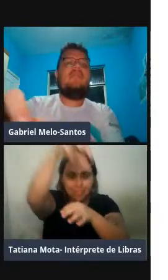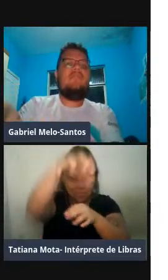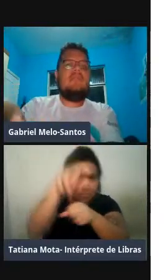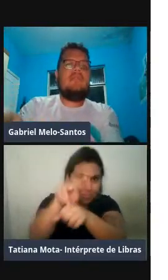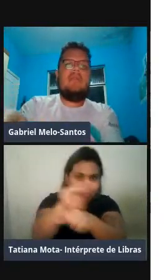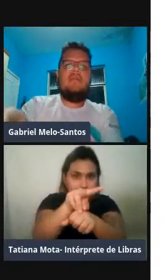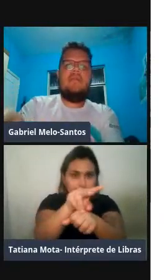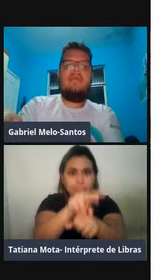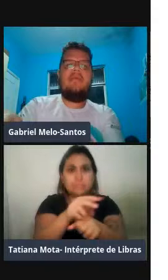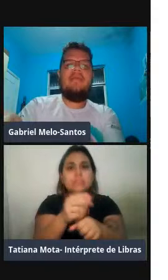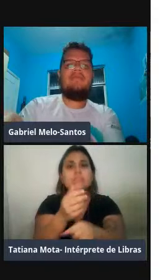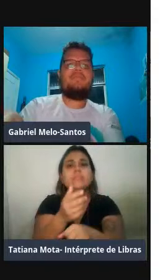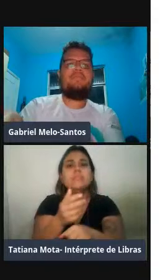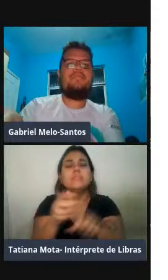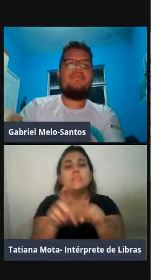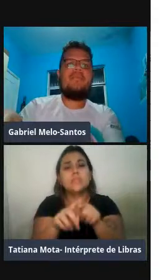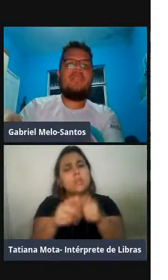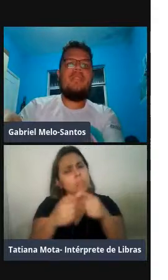mas estamos tentando.